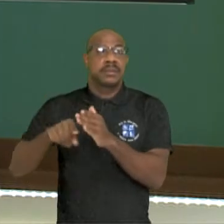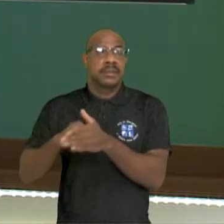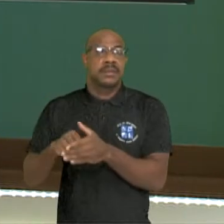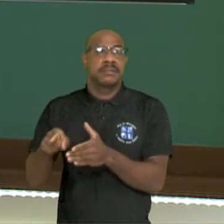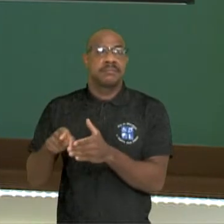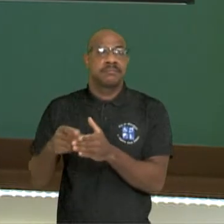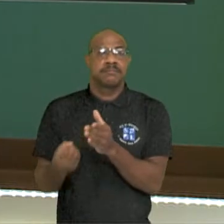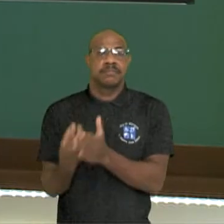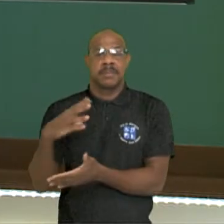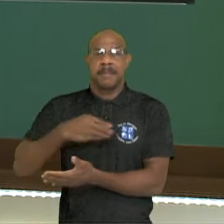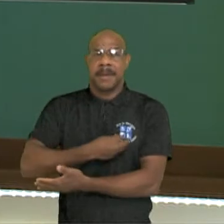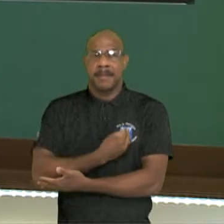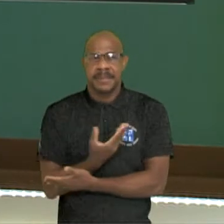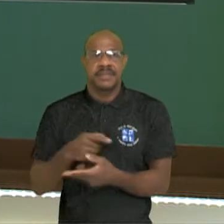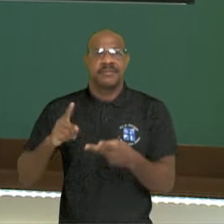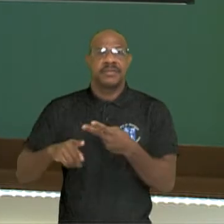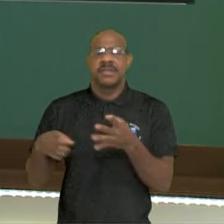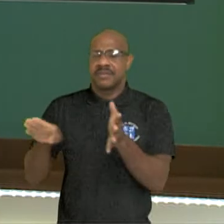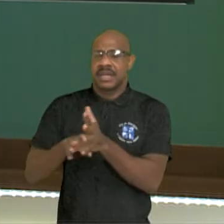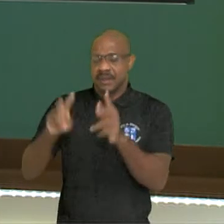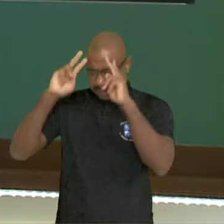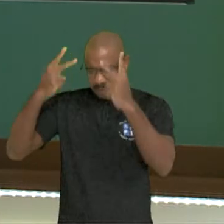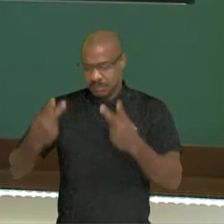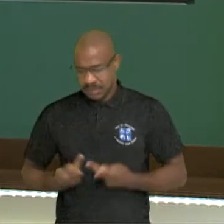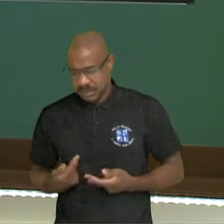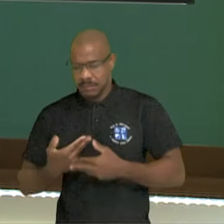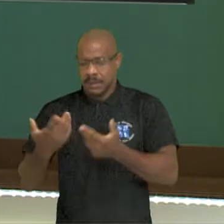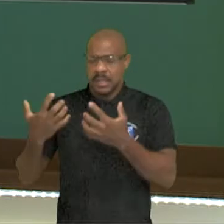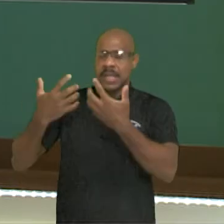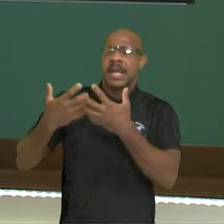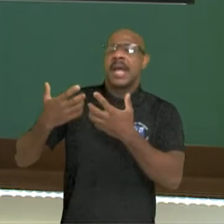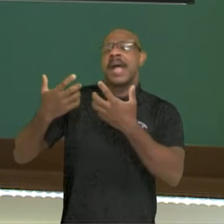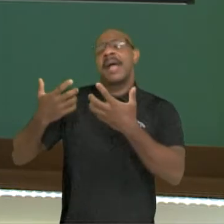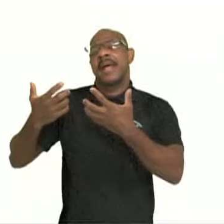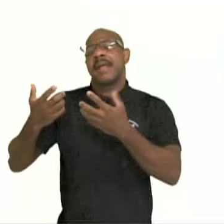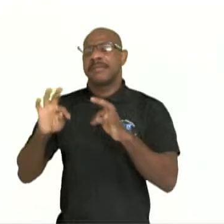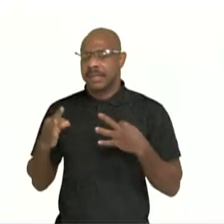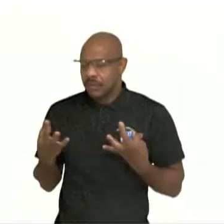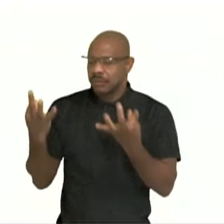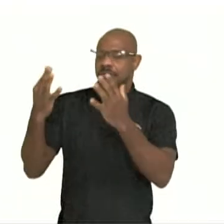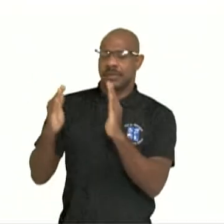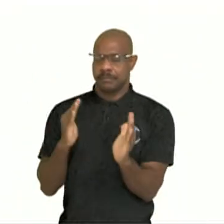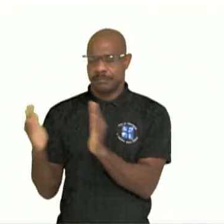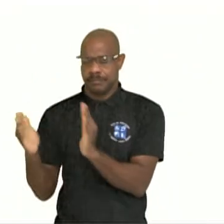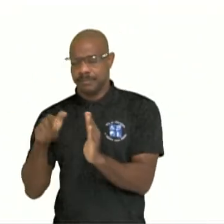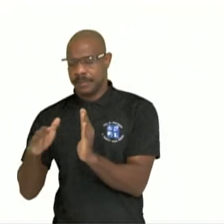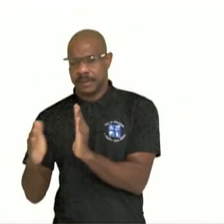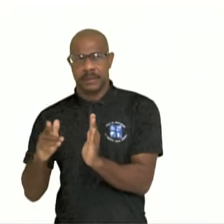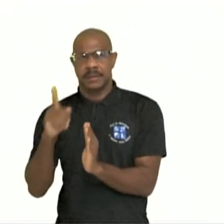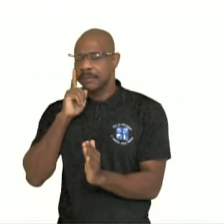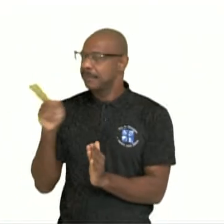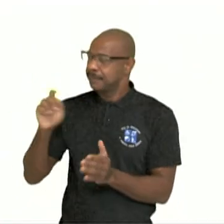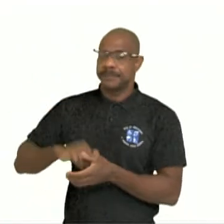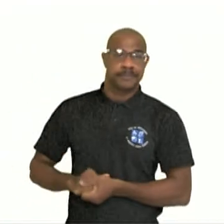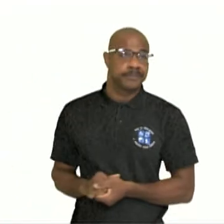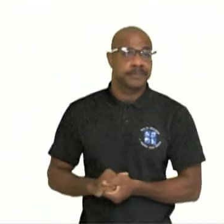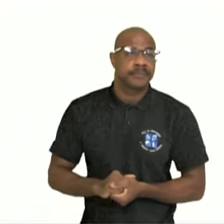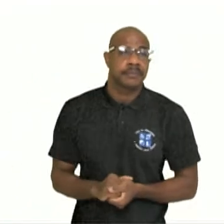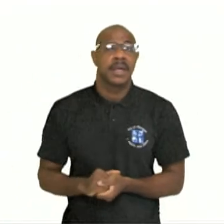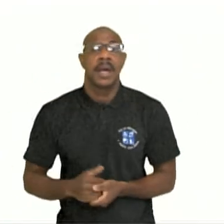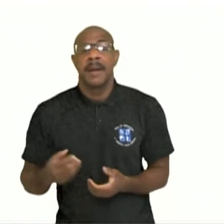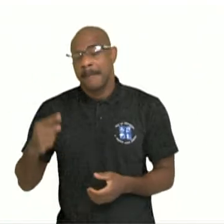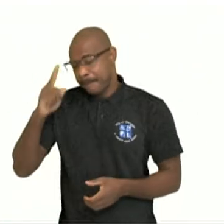e a chegada do ser humano e toda essa ideia de tecnologia atual está dentro do período quaternário. E aí pensando nessa